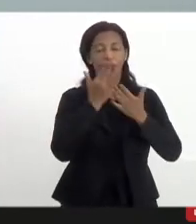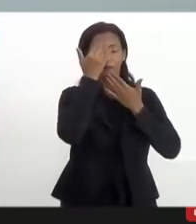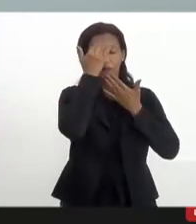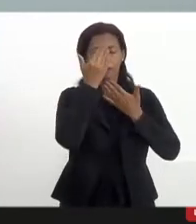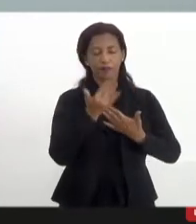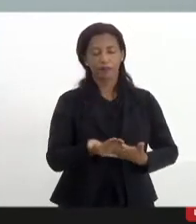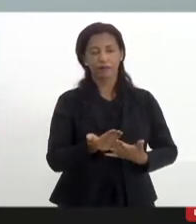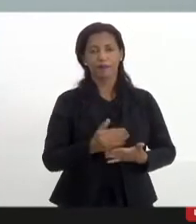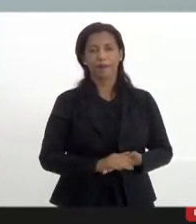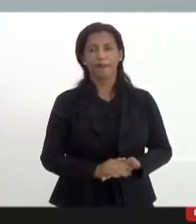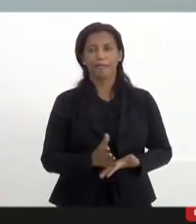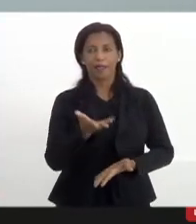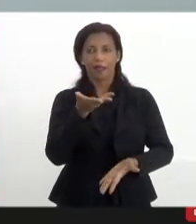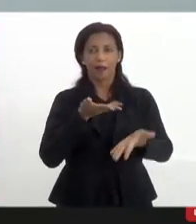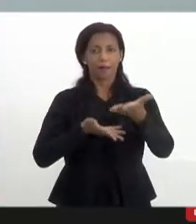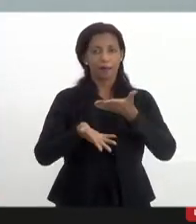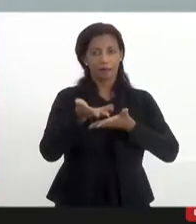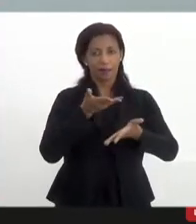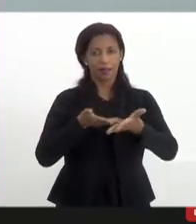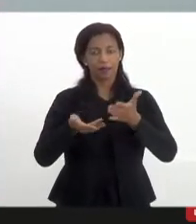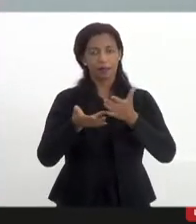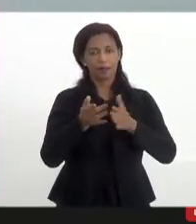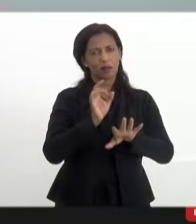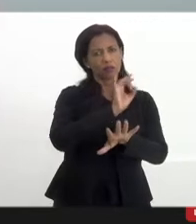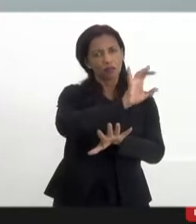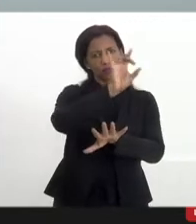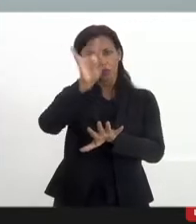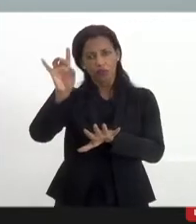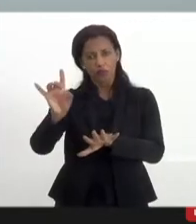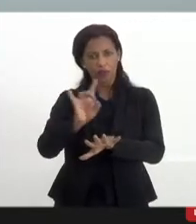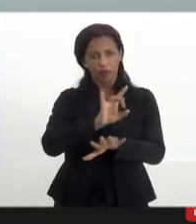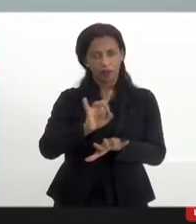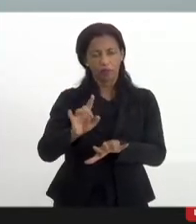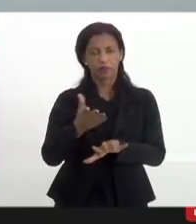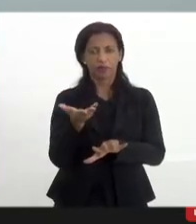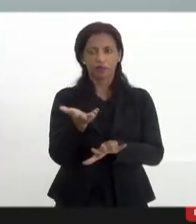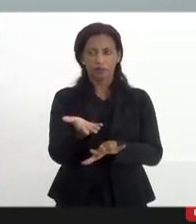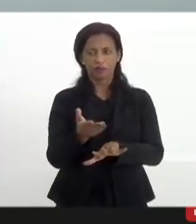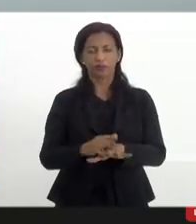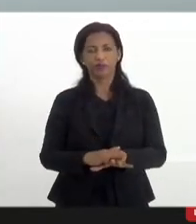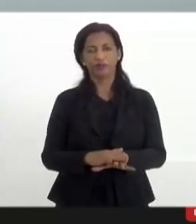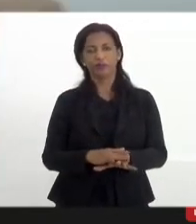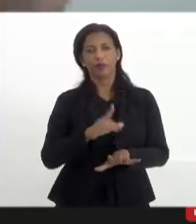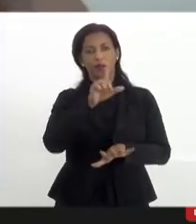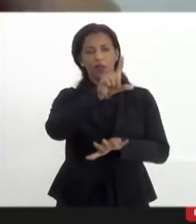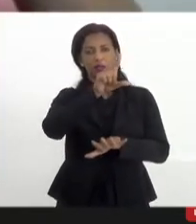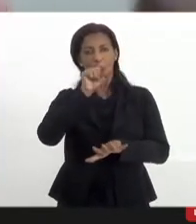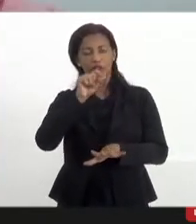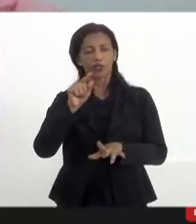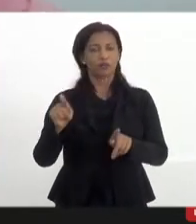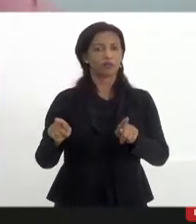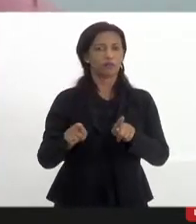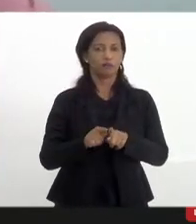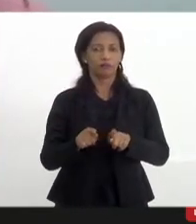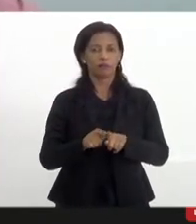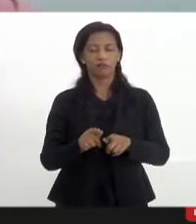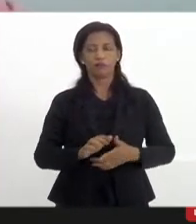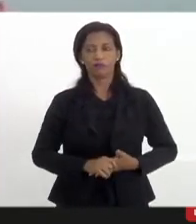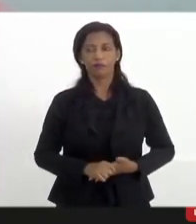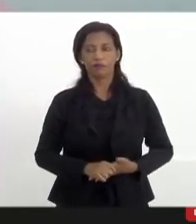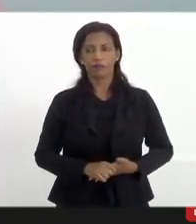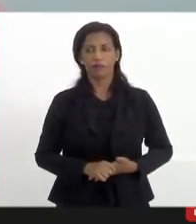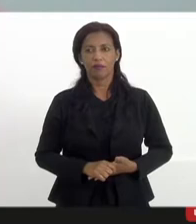a participação das entidades aqui representadas, quero destacar sobretudo o